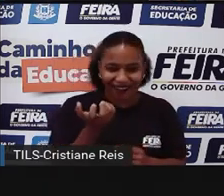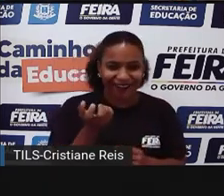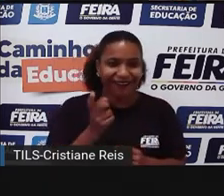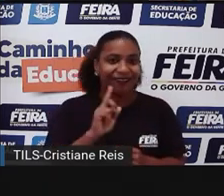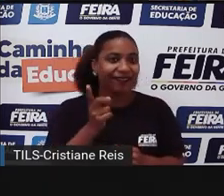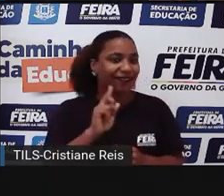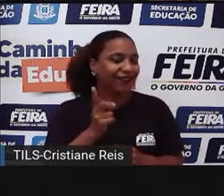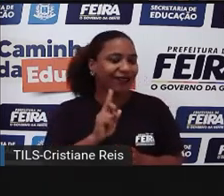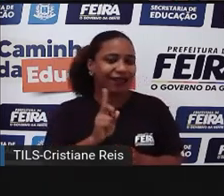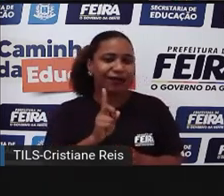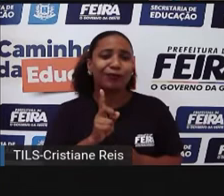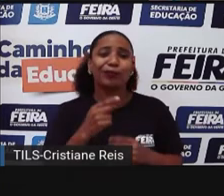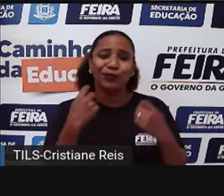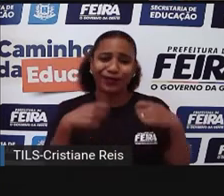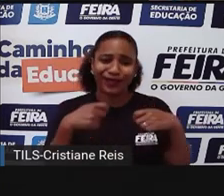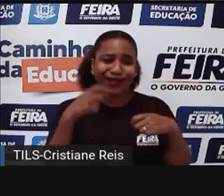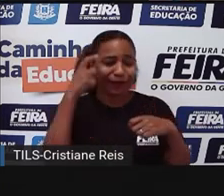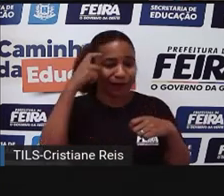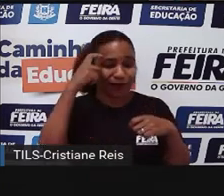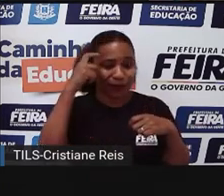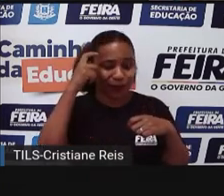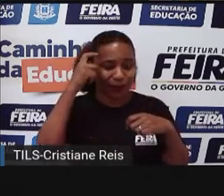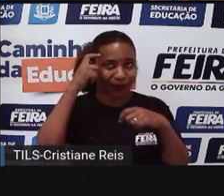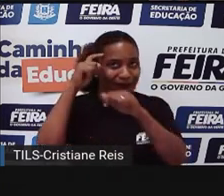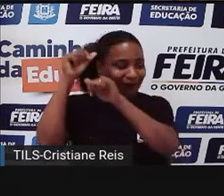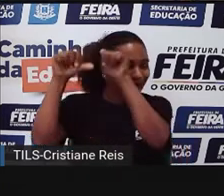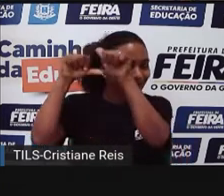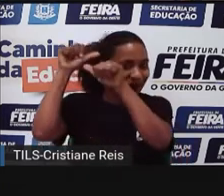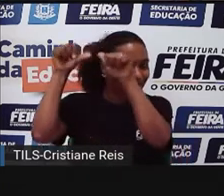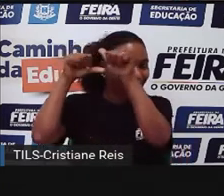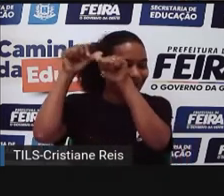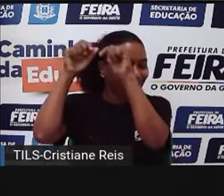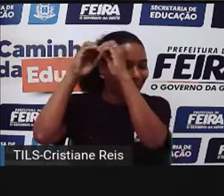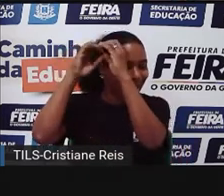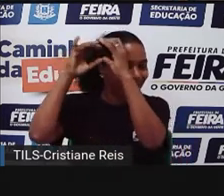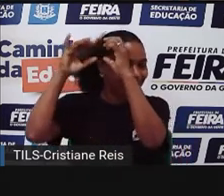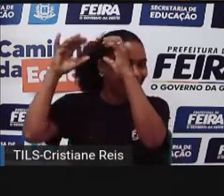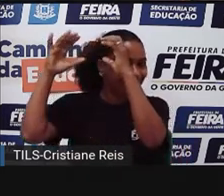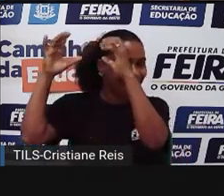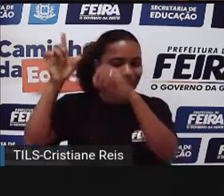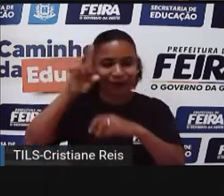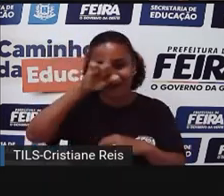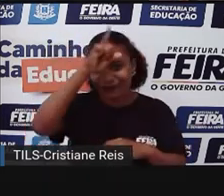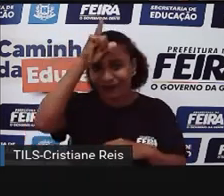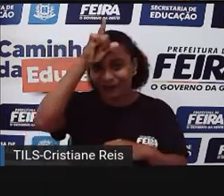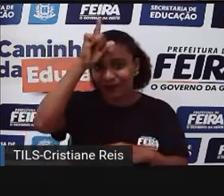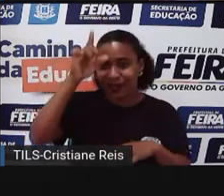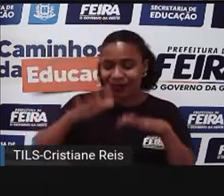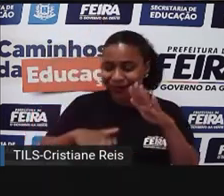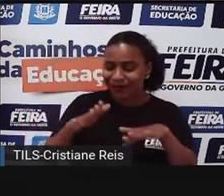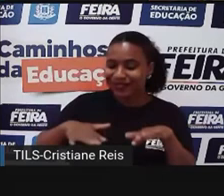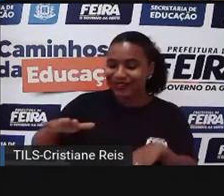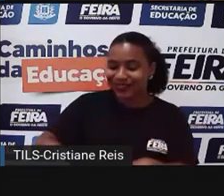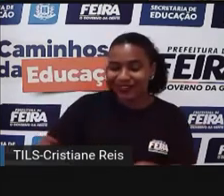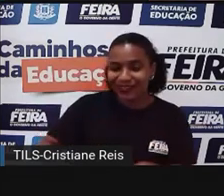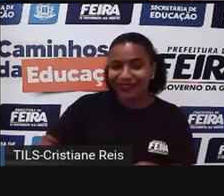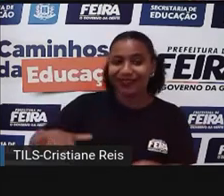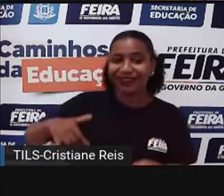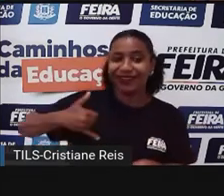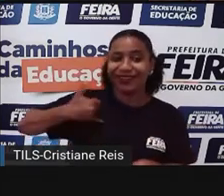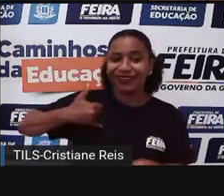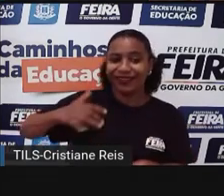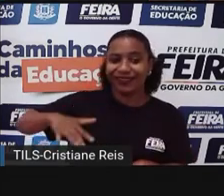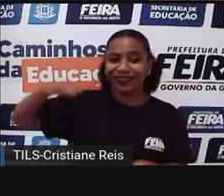recria. Então, ela recria a partir de nossa idade, a partir das nossas vivências, das nossas experiências. Então, a história que eu vou contar hoje,